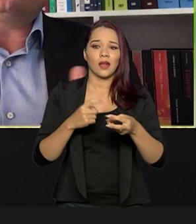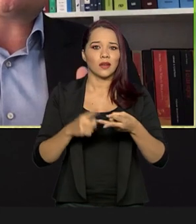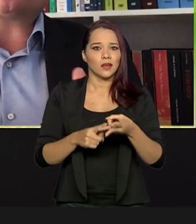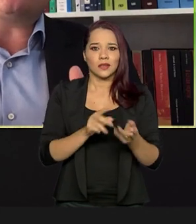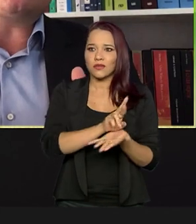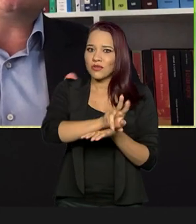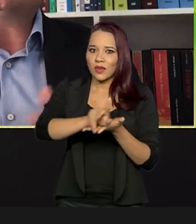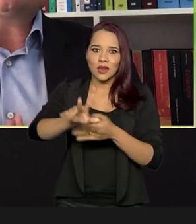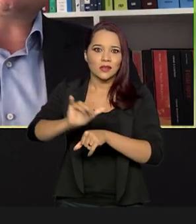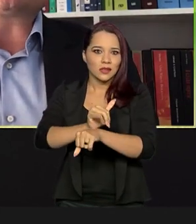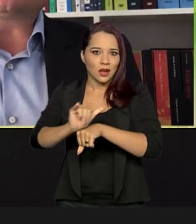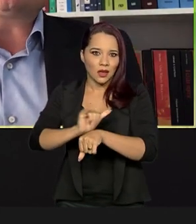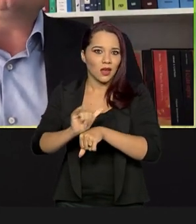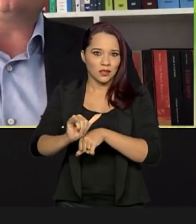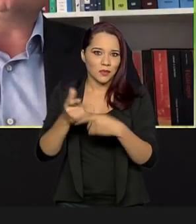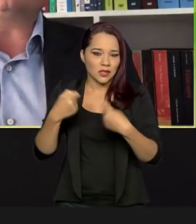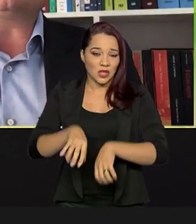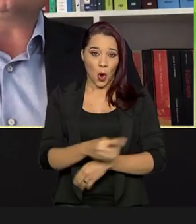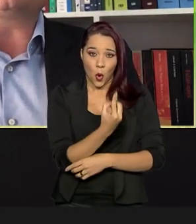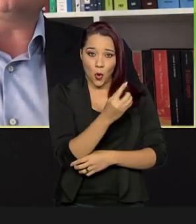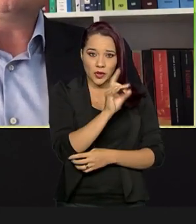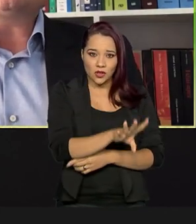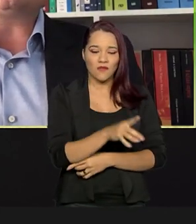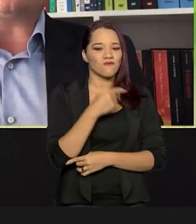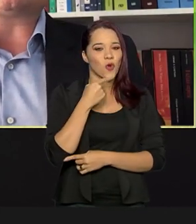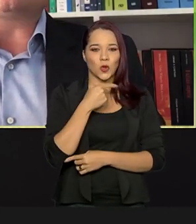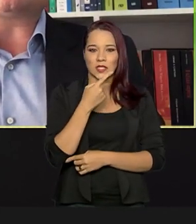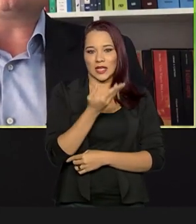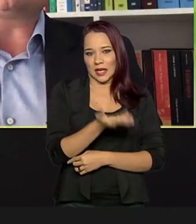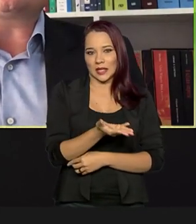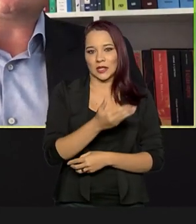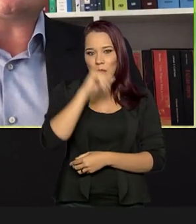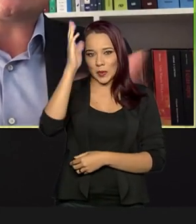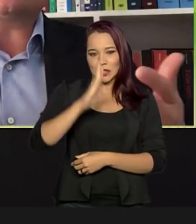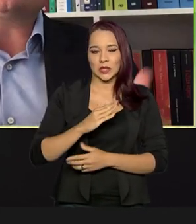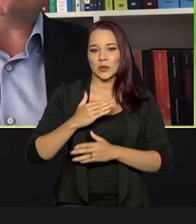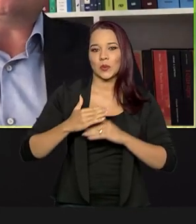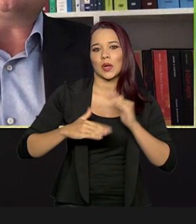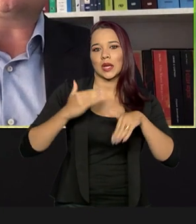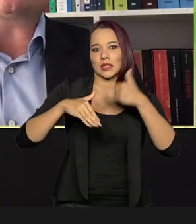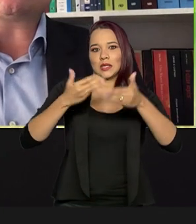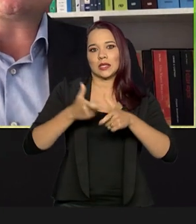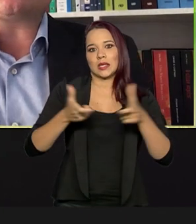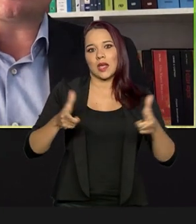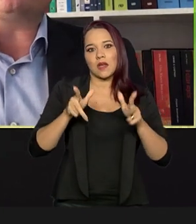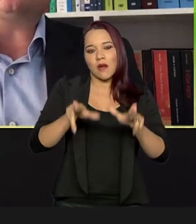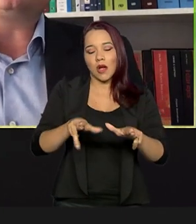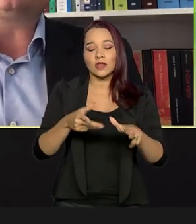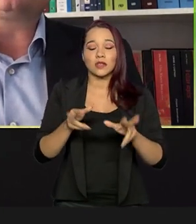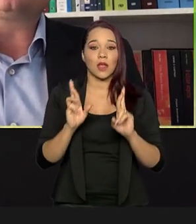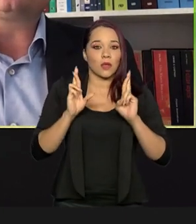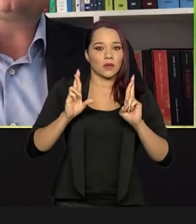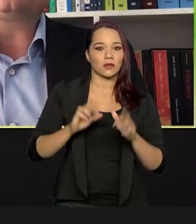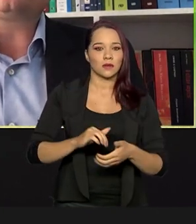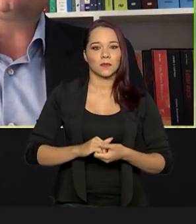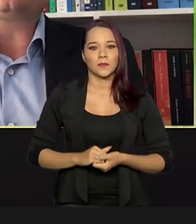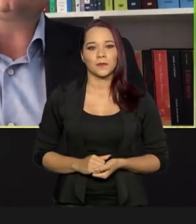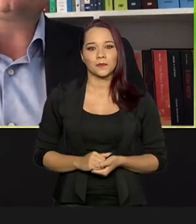necessários. Uma só medida, sem sombra de dúvida, não vai ter o condão de fazer o Brasil crescer da maneira como a gente esperava.